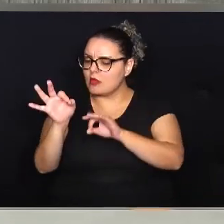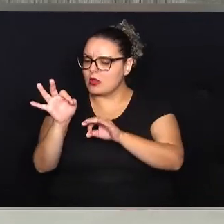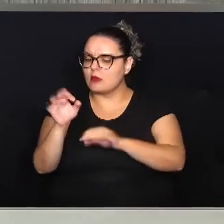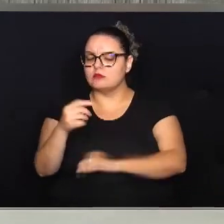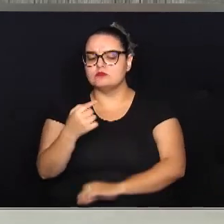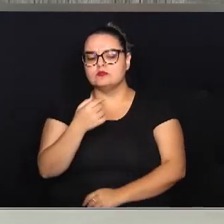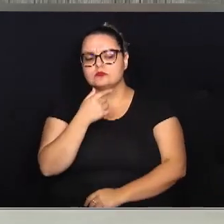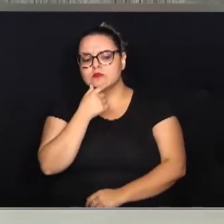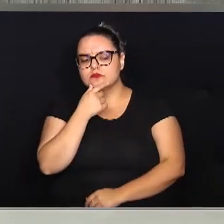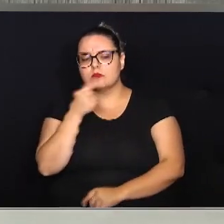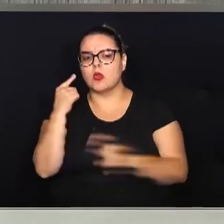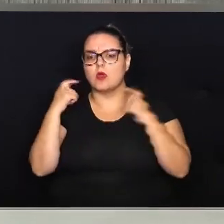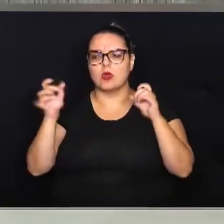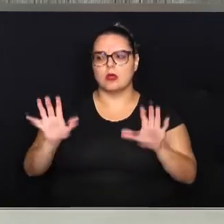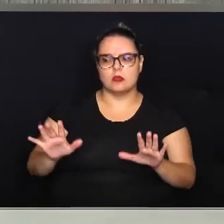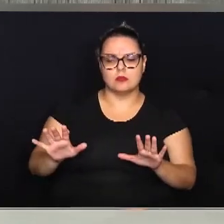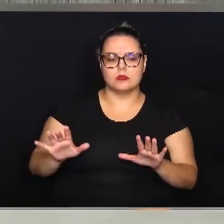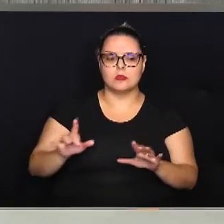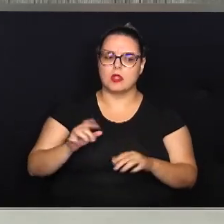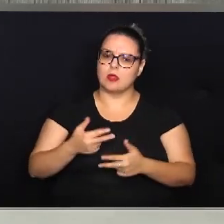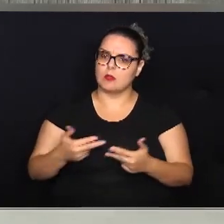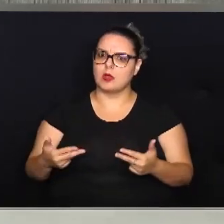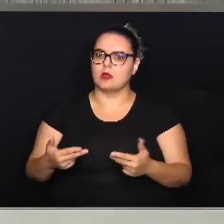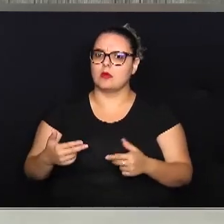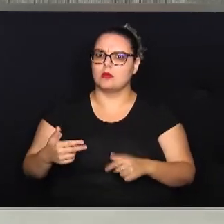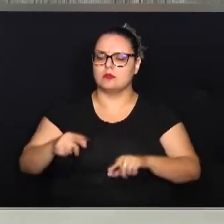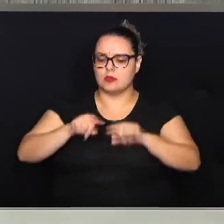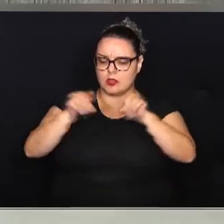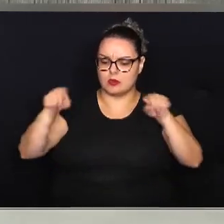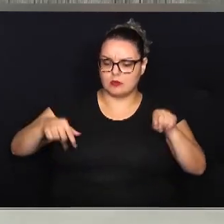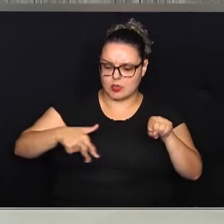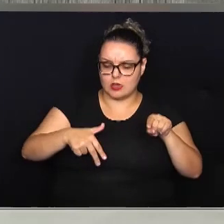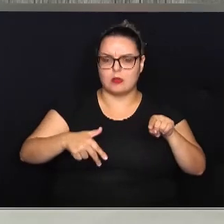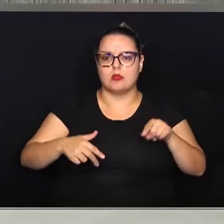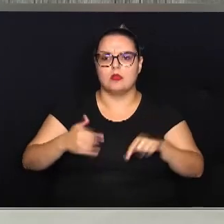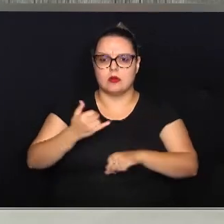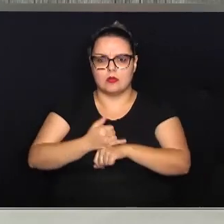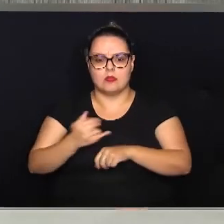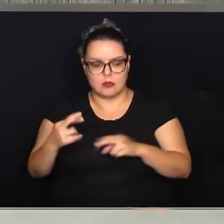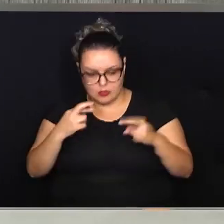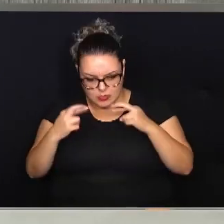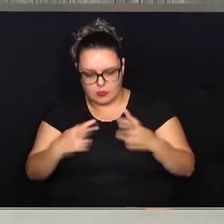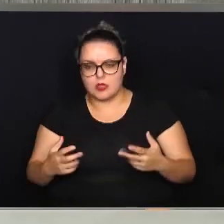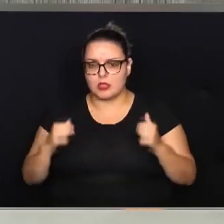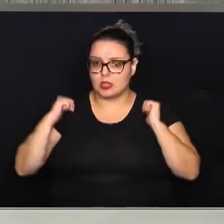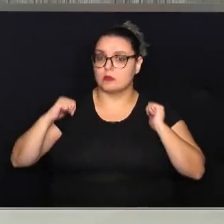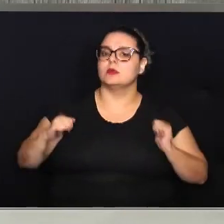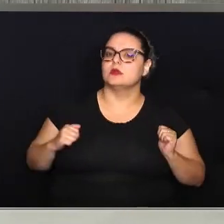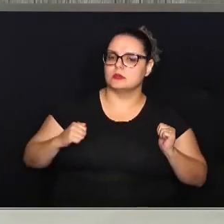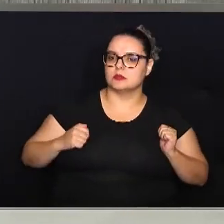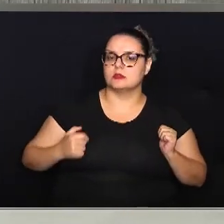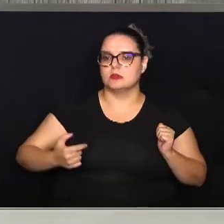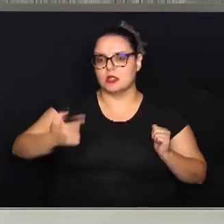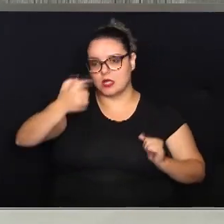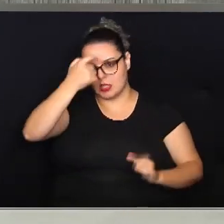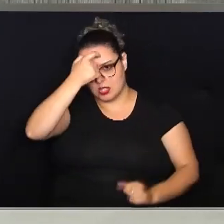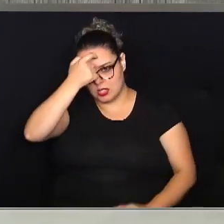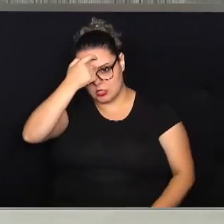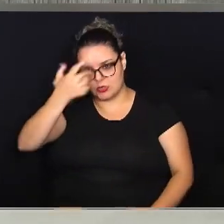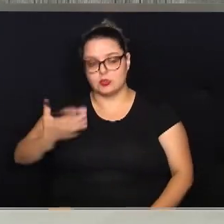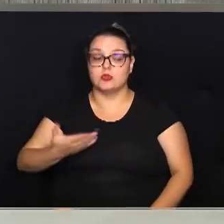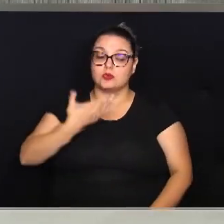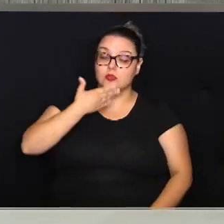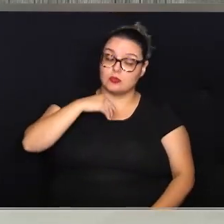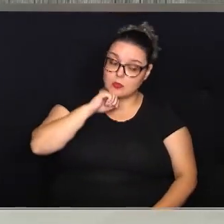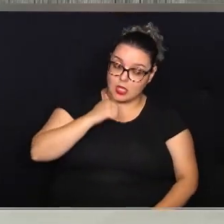monitoramento. Se tocar o alarme lá, opa, tem um objeto metálico. Tudo bem, amigão? Vamos dar uma olhada na mochila? Tudo bem? E aí a conscientização